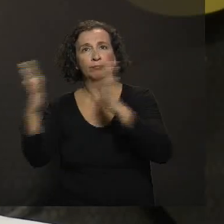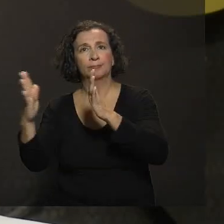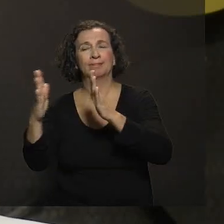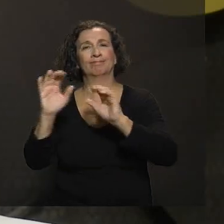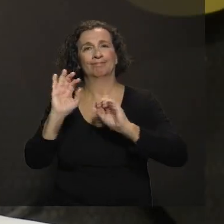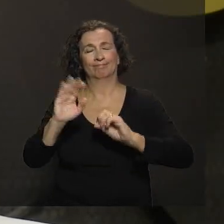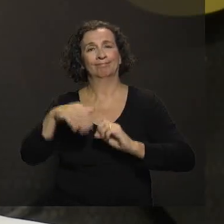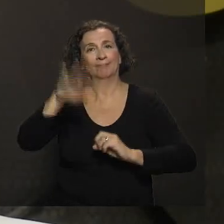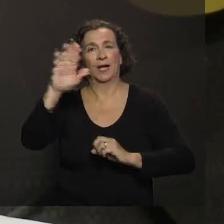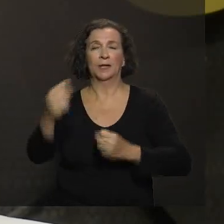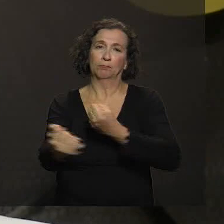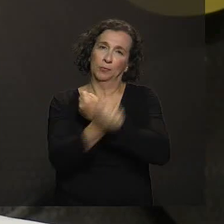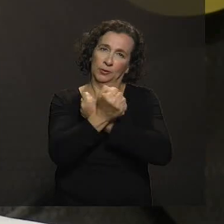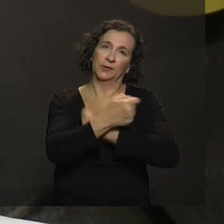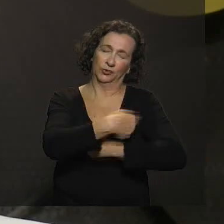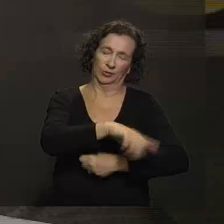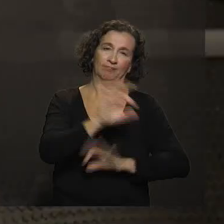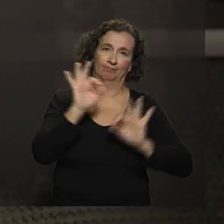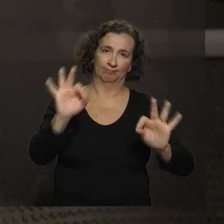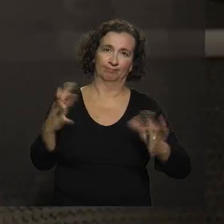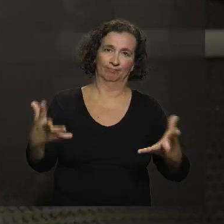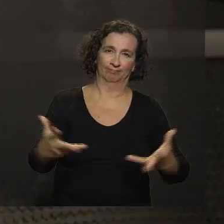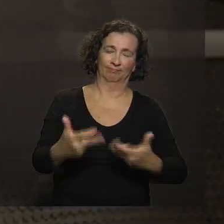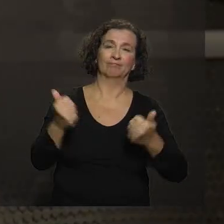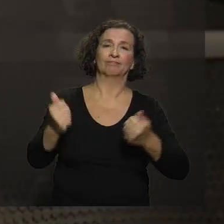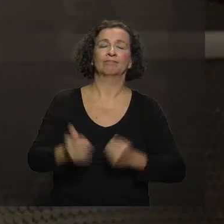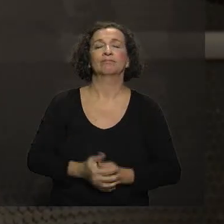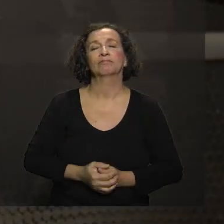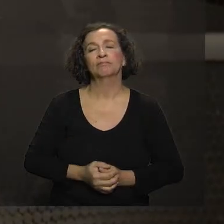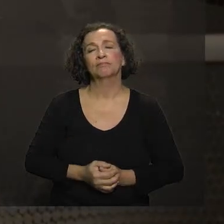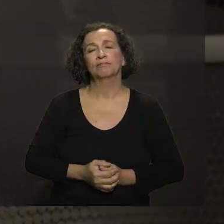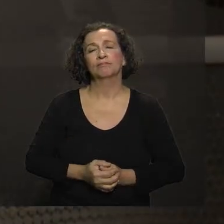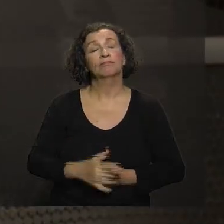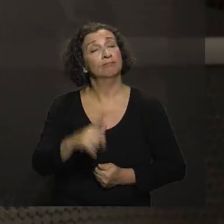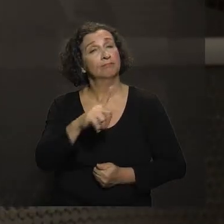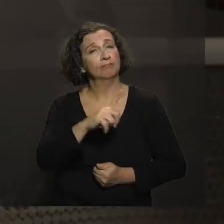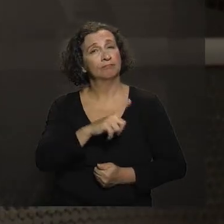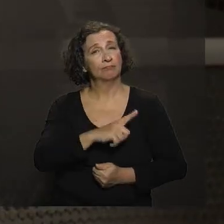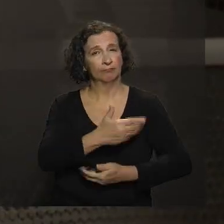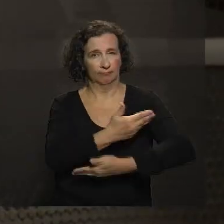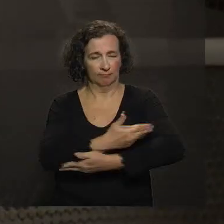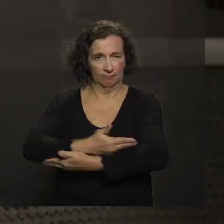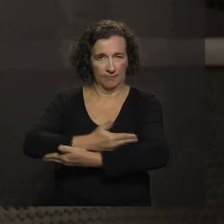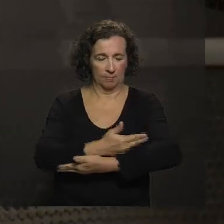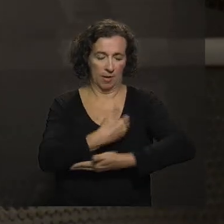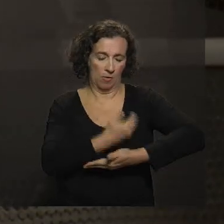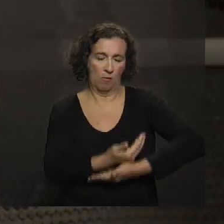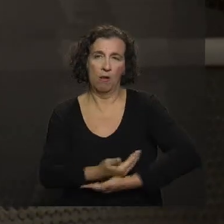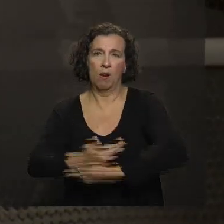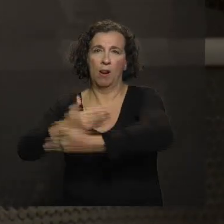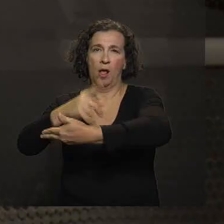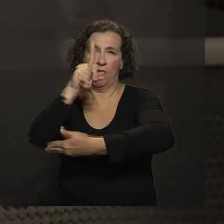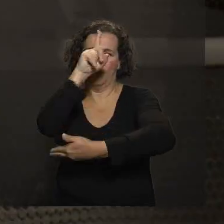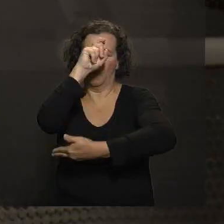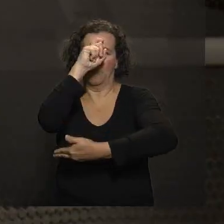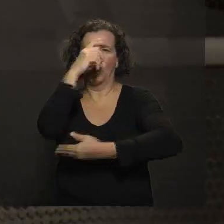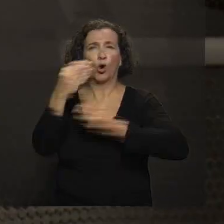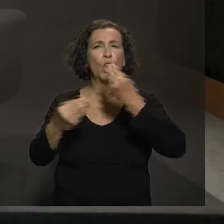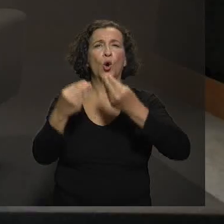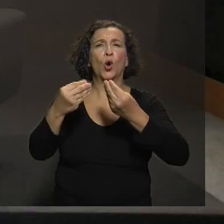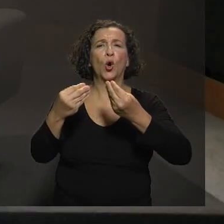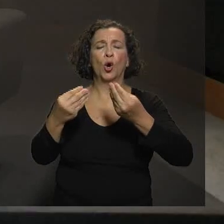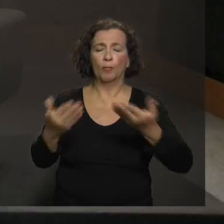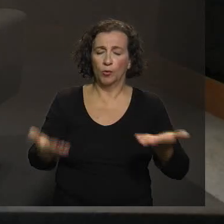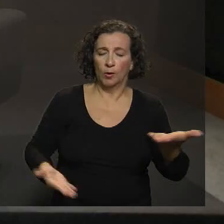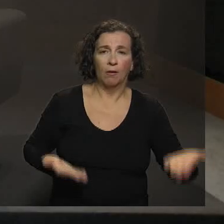consiga proteger adequadamente. Tem um bebê, eu o levo direto ao posto. Como é que funciona esse atendimento?